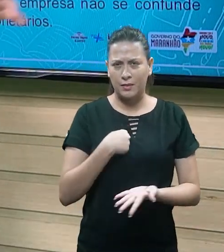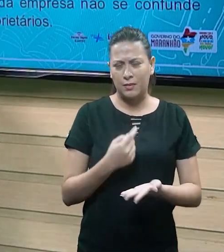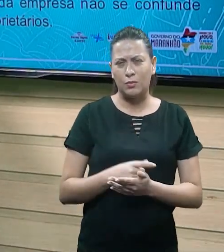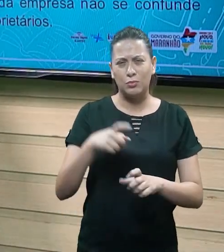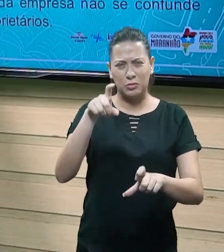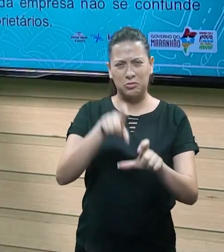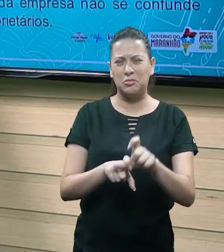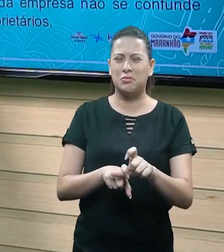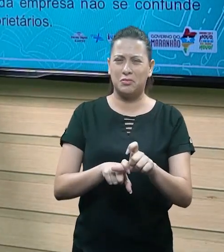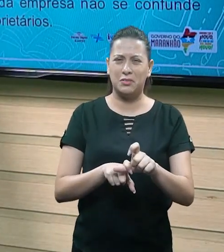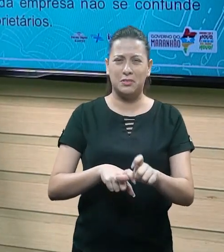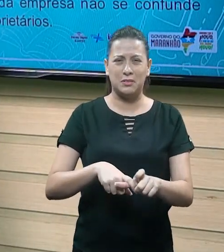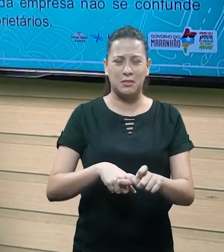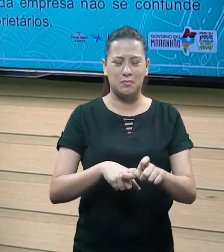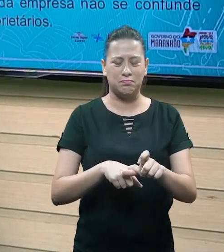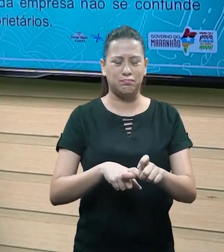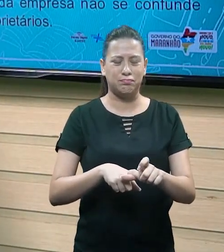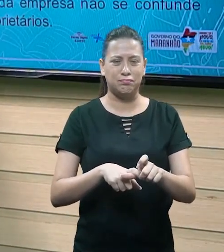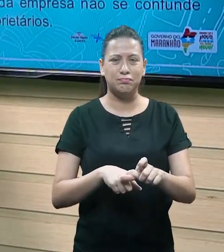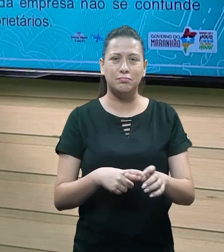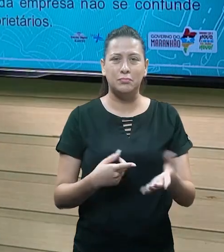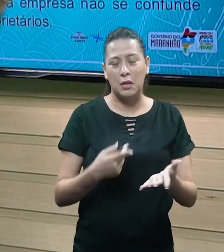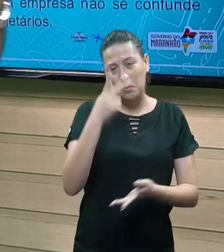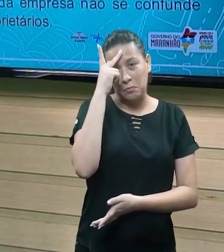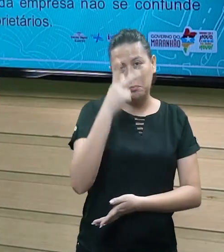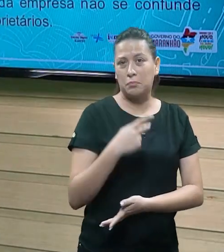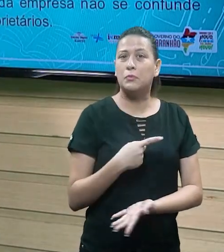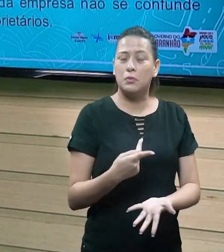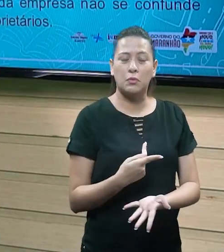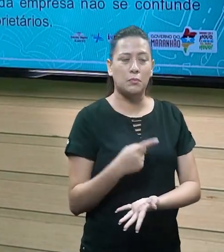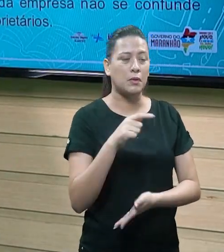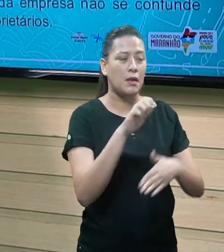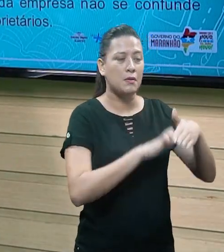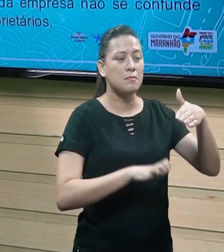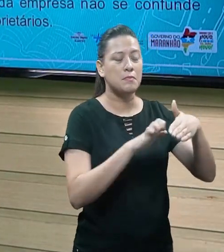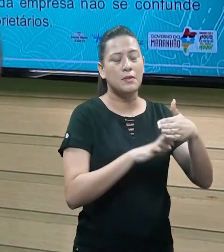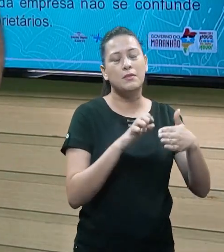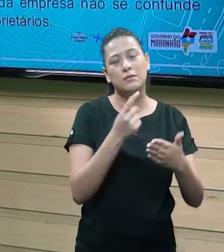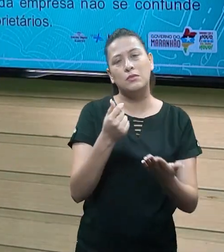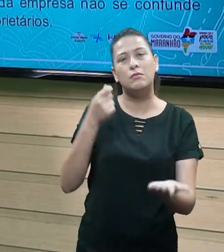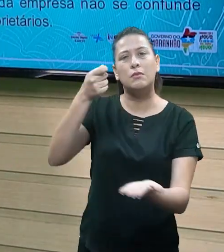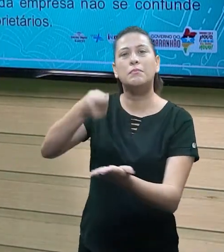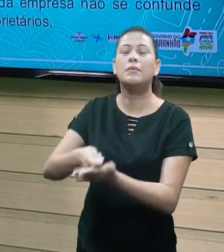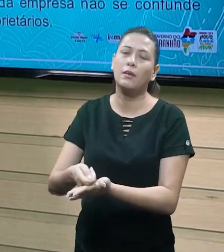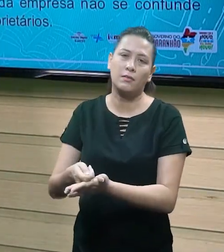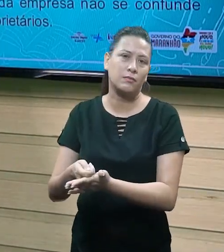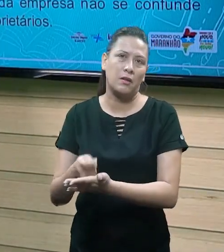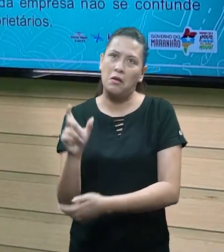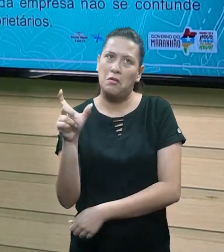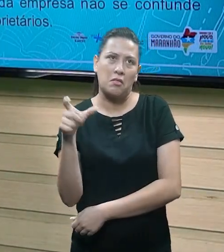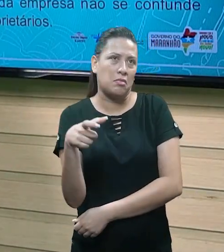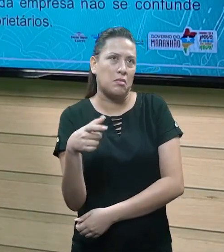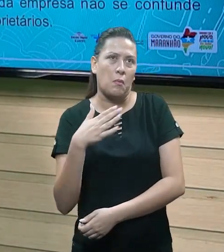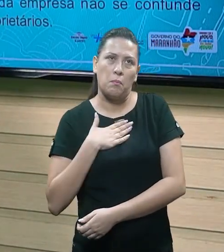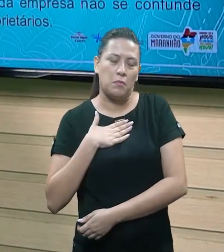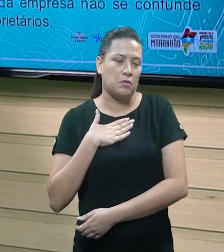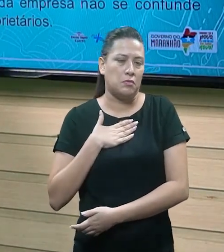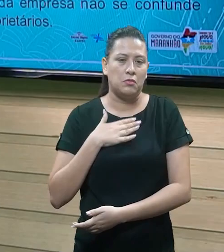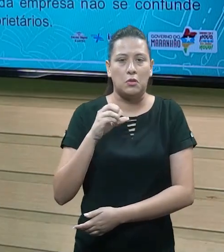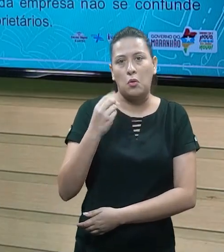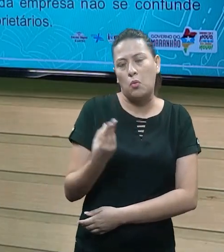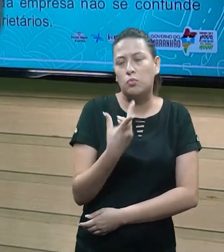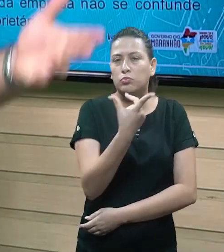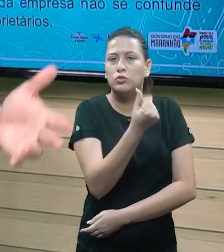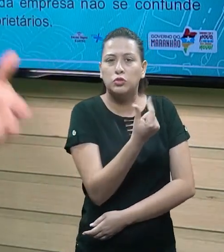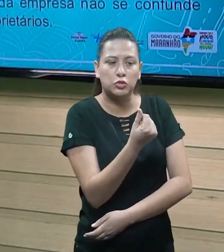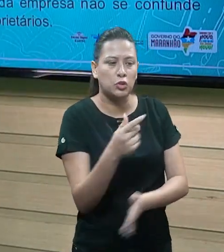nas contas da empresa, por exemplo, vou pegar e pedir para a empresa pagar uma conta da minha casa, pagar uma fatura do meu cartão, pegar